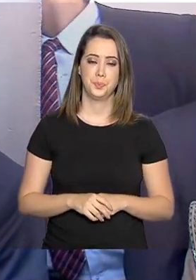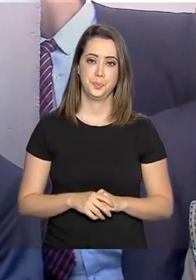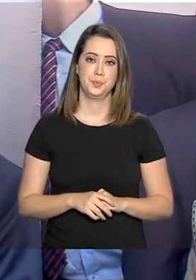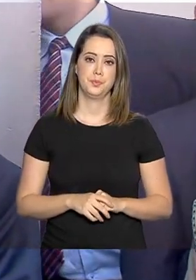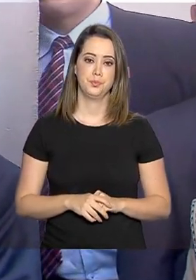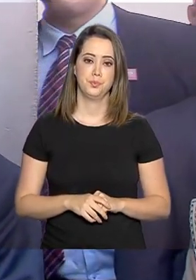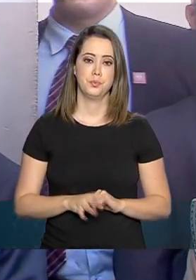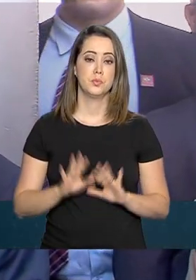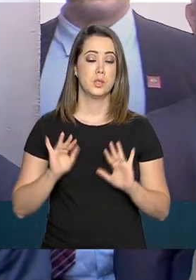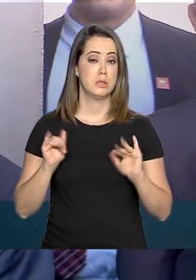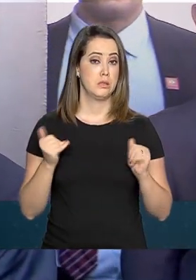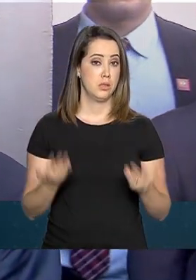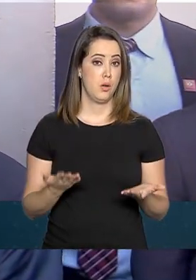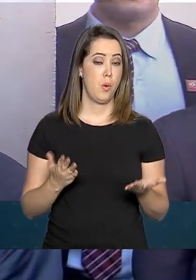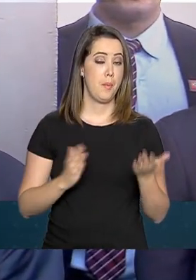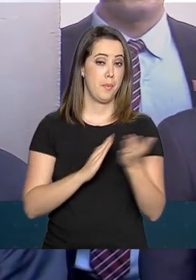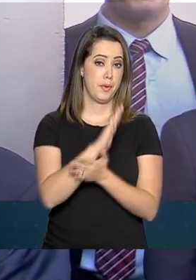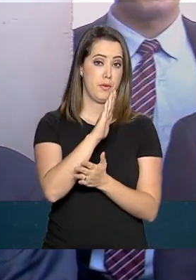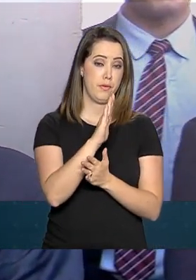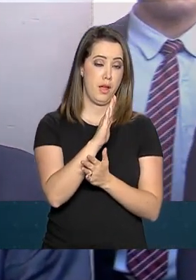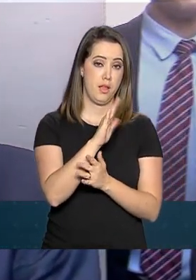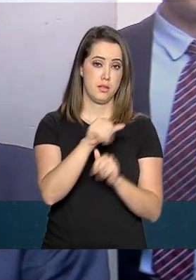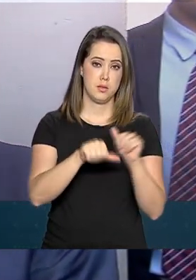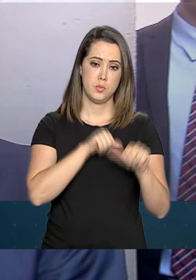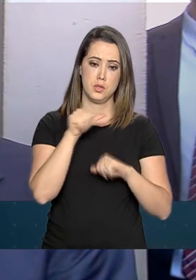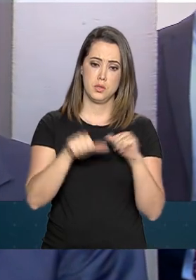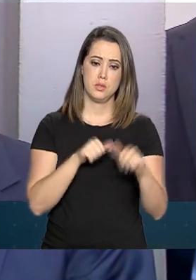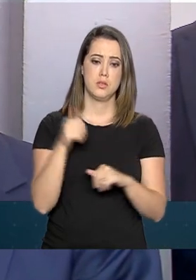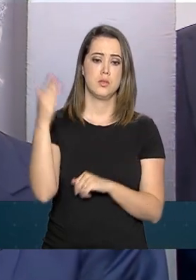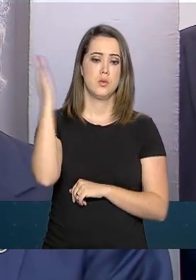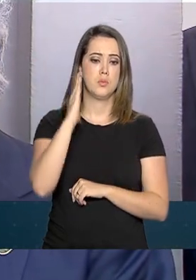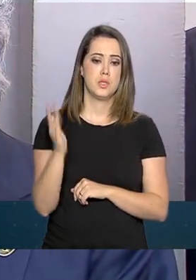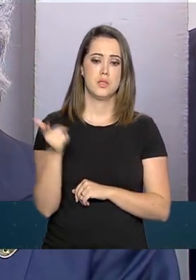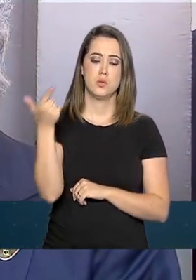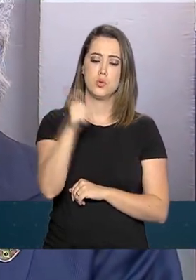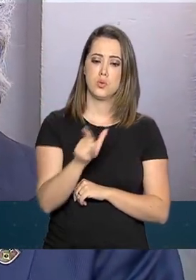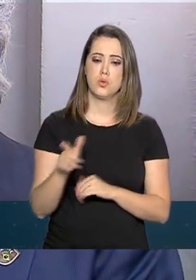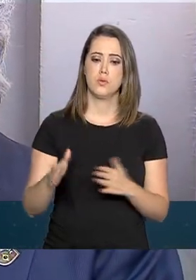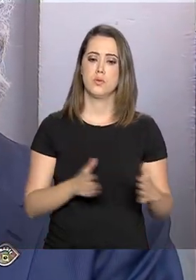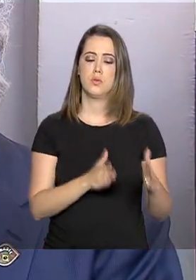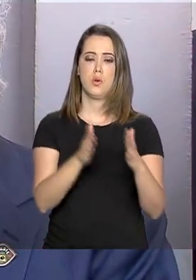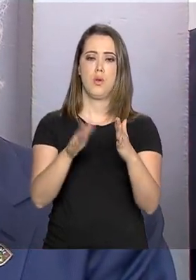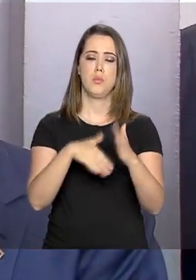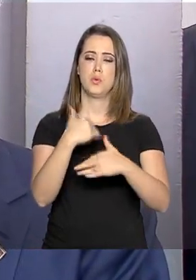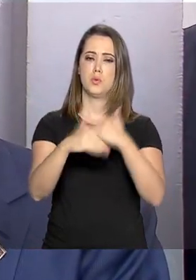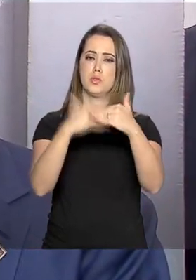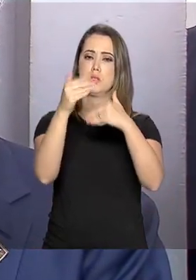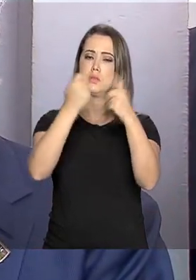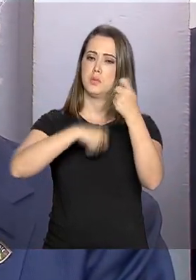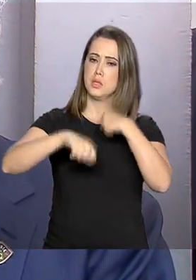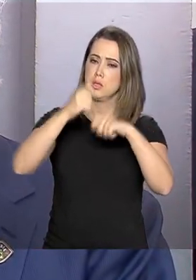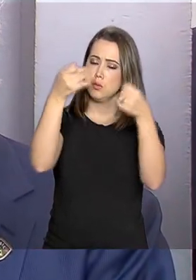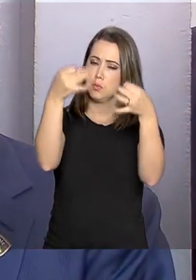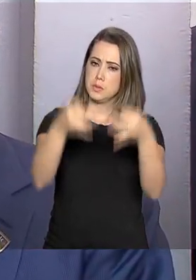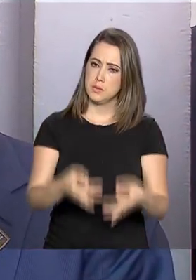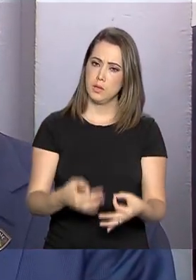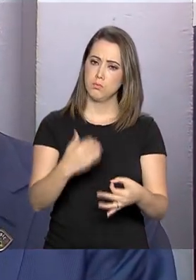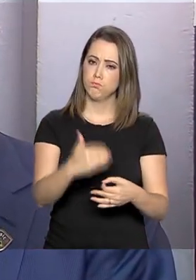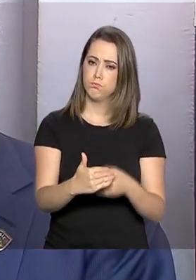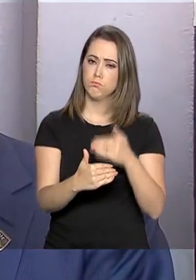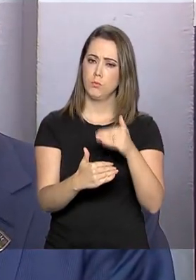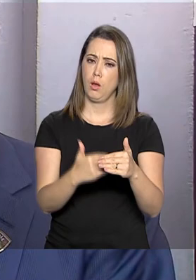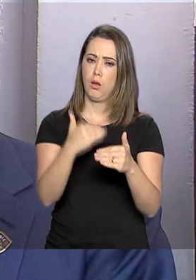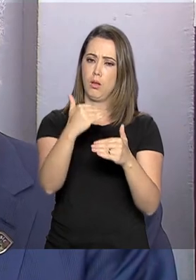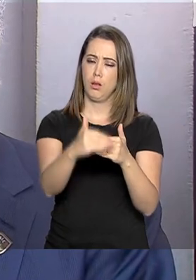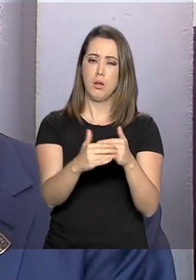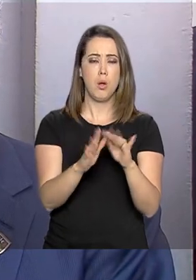Assim que aprovadas as reformas, o Brasil retoma o seu caminho de crescimento econômico sustentável. O